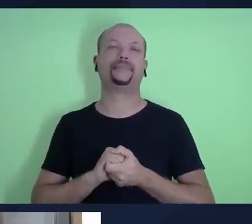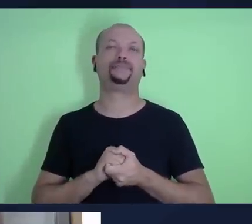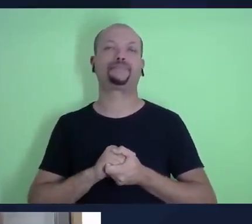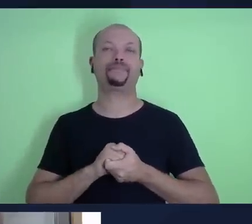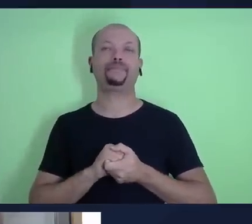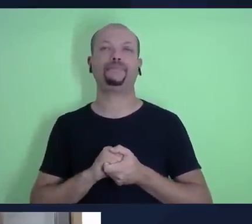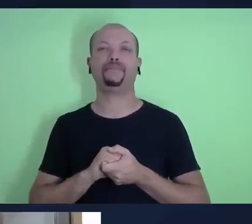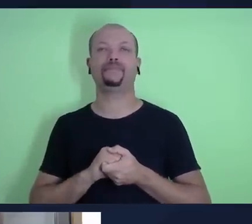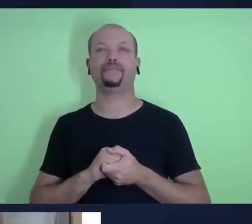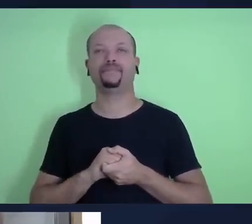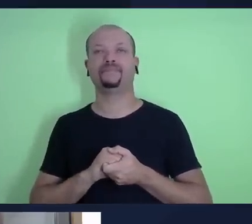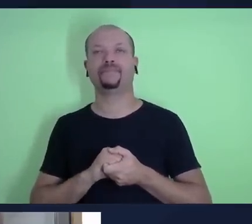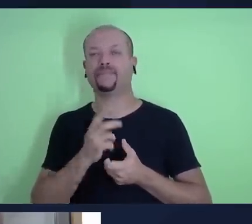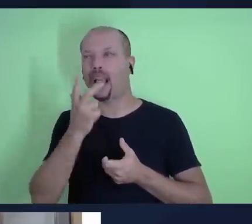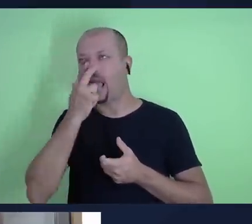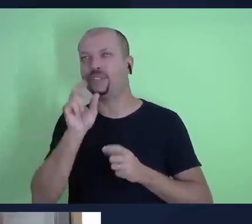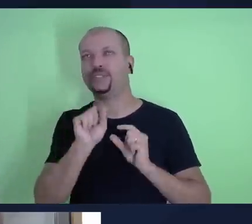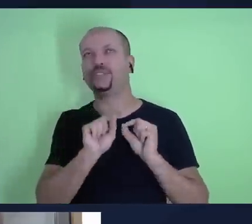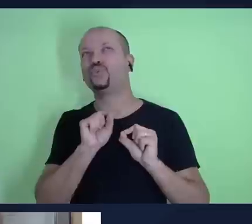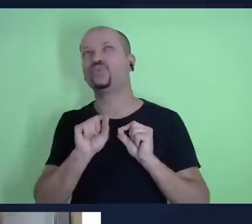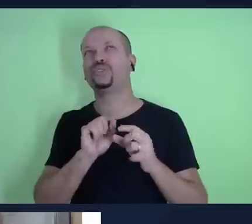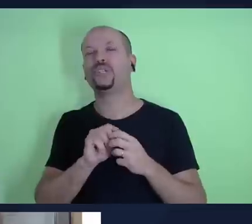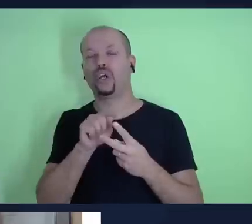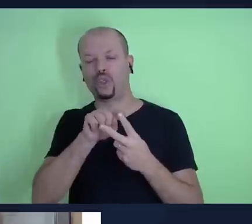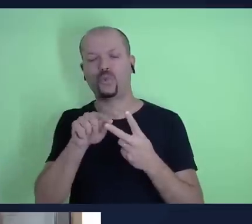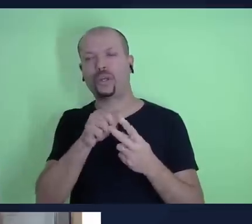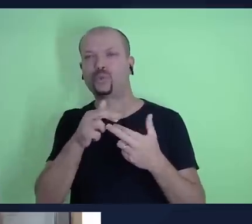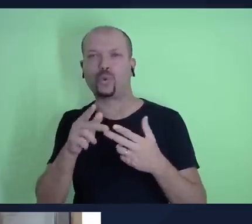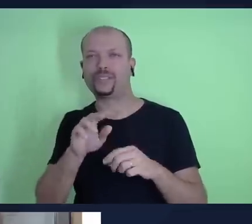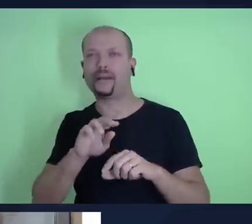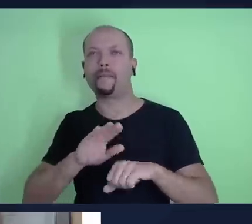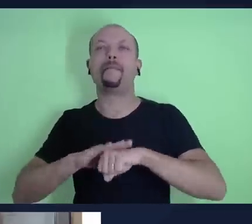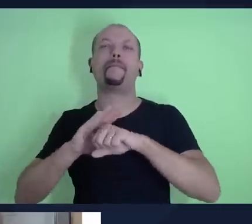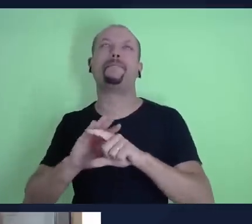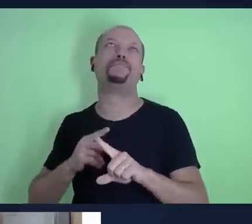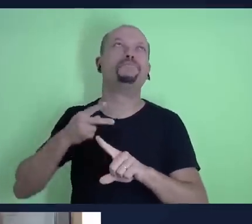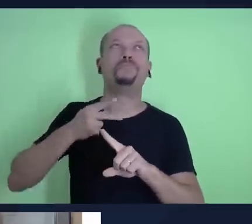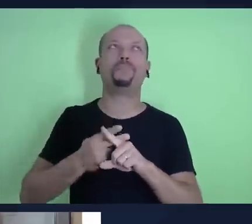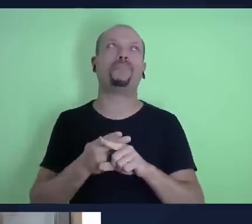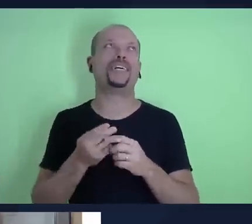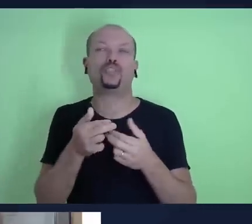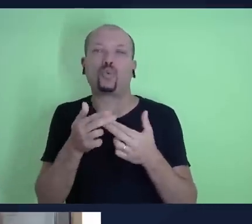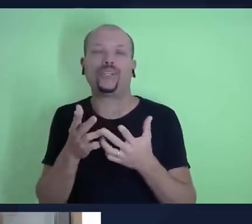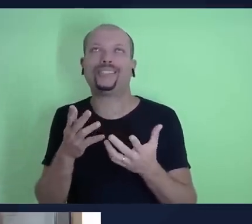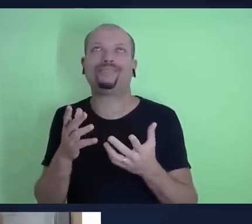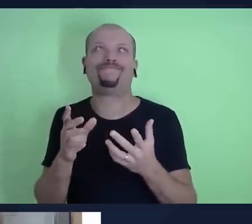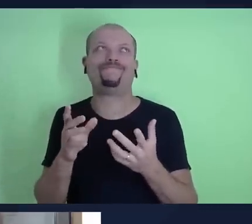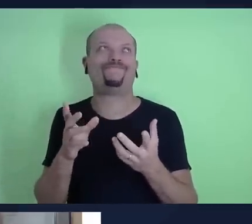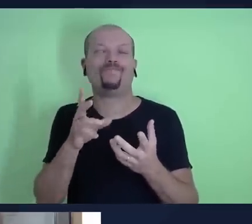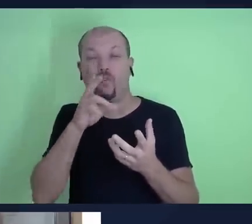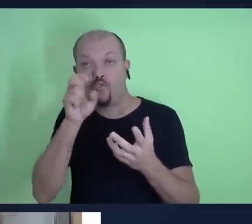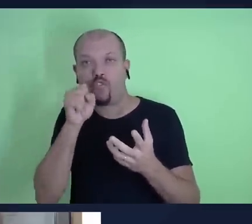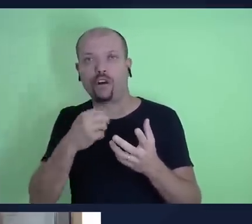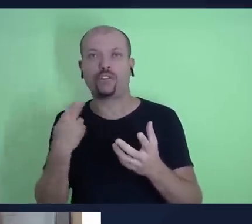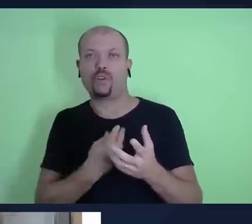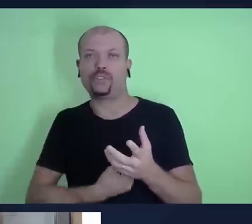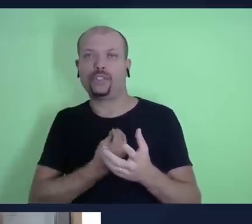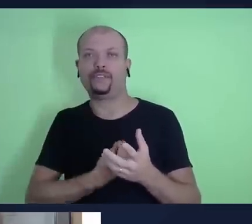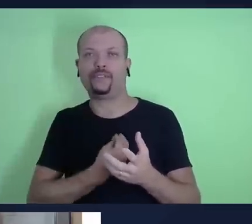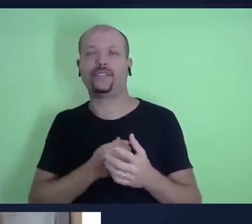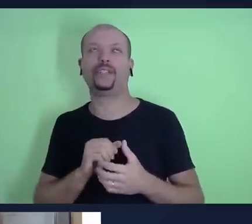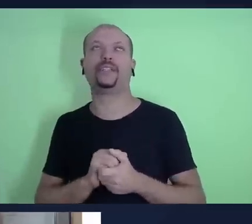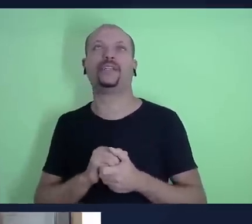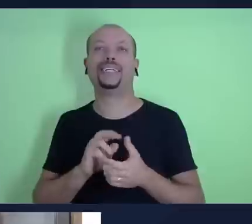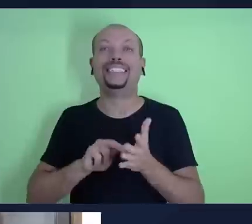Talvez as duas coisas que talvez mais impacto concreto trazem na vida da gente é a gente